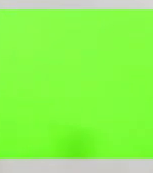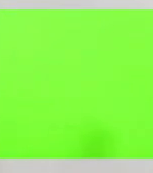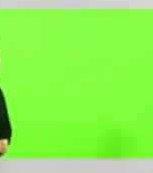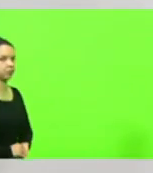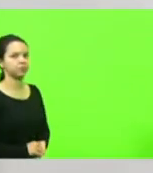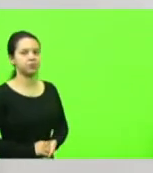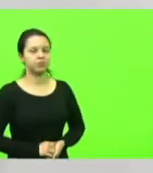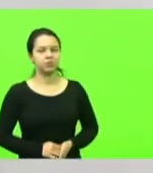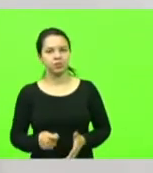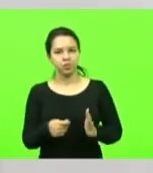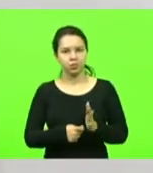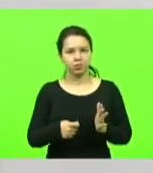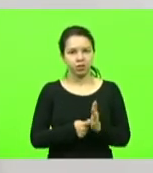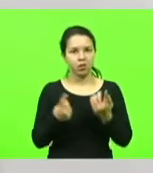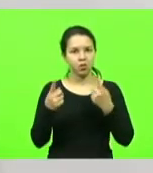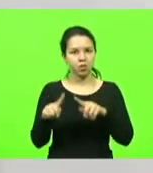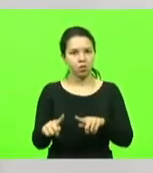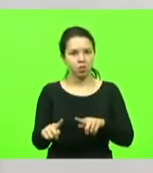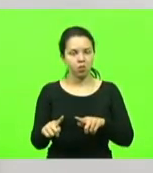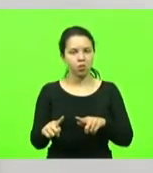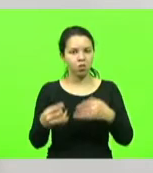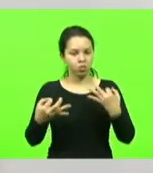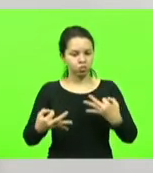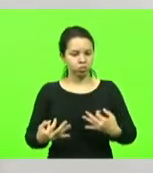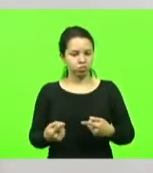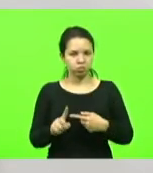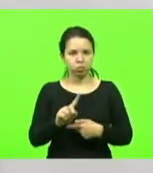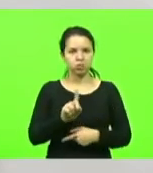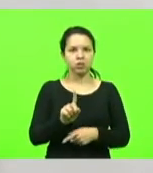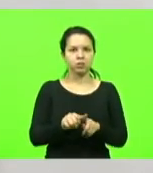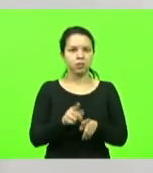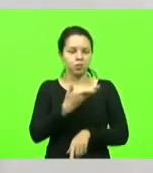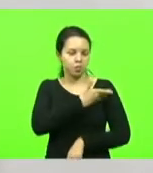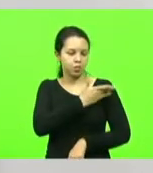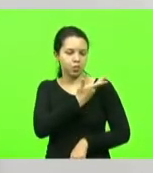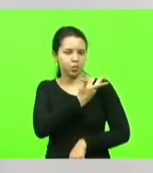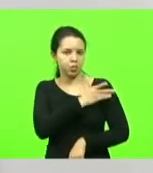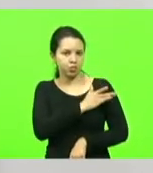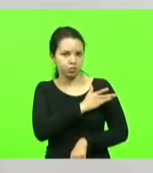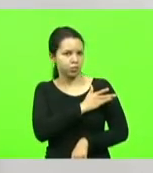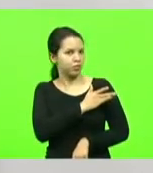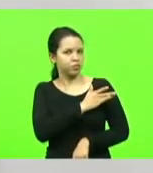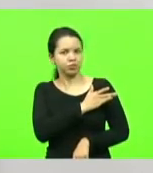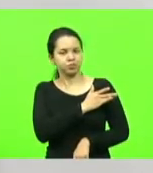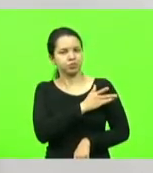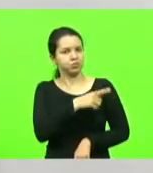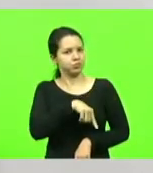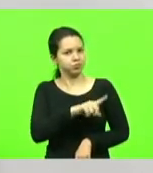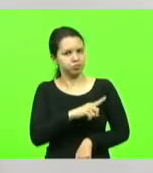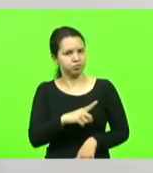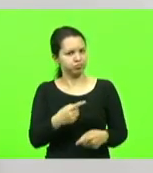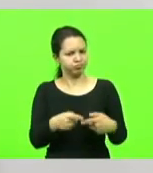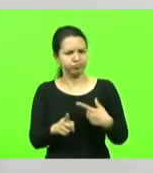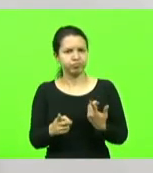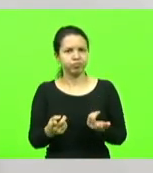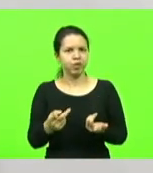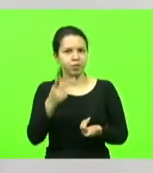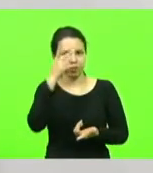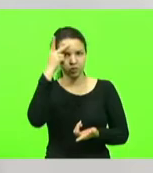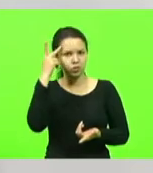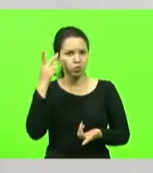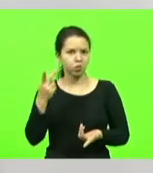injustiça e o preconceito, é totalmente descabido. A pessoa não querer contratar um